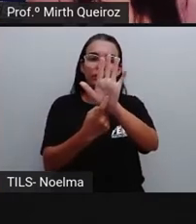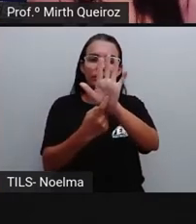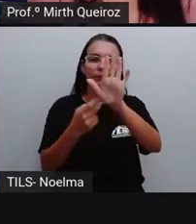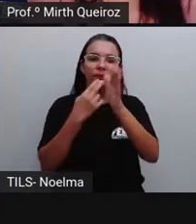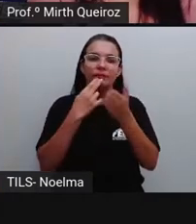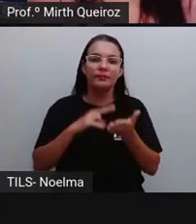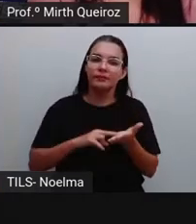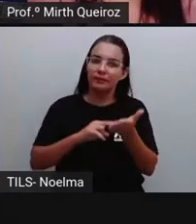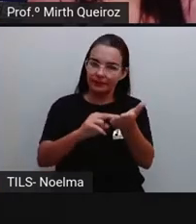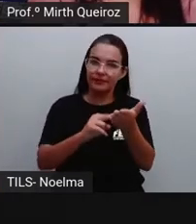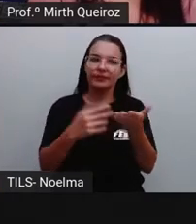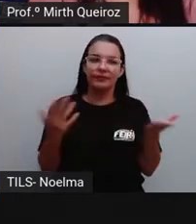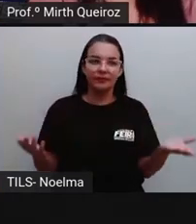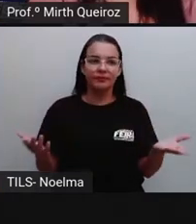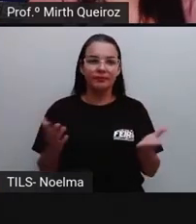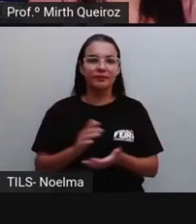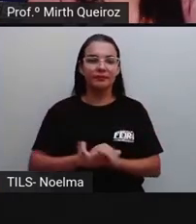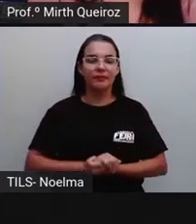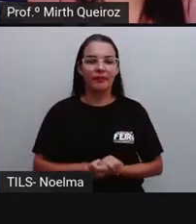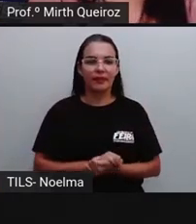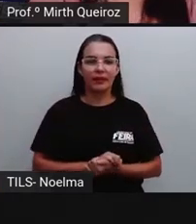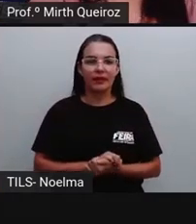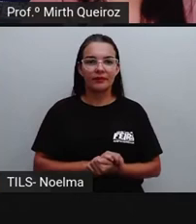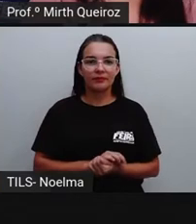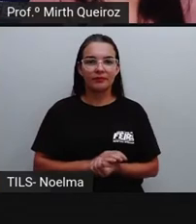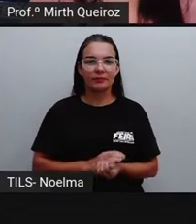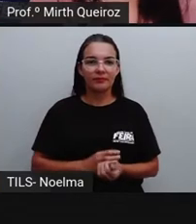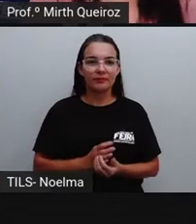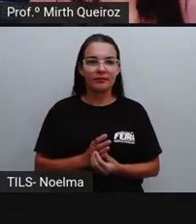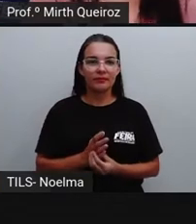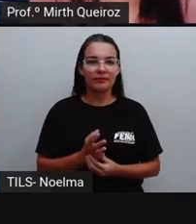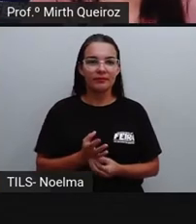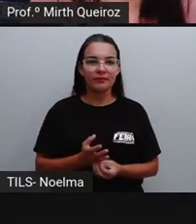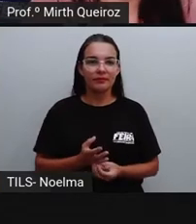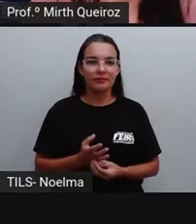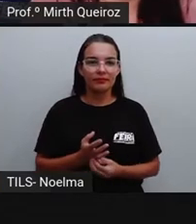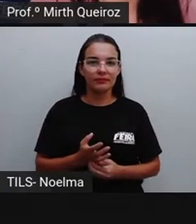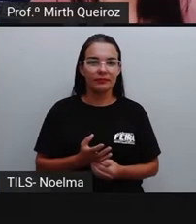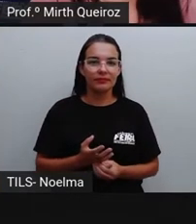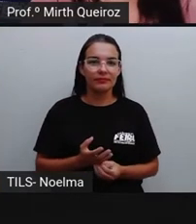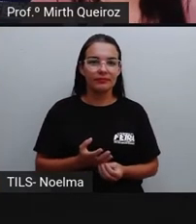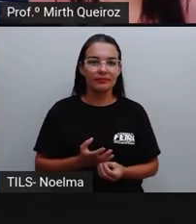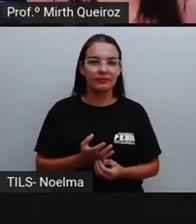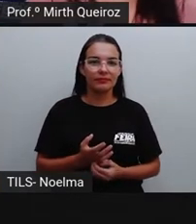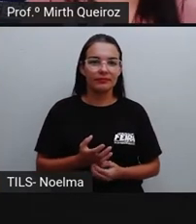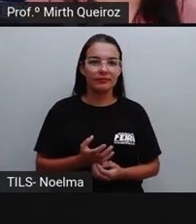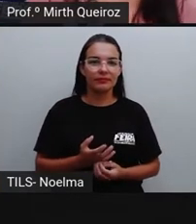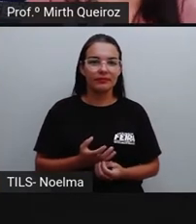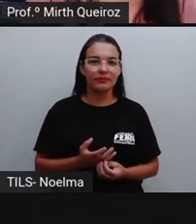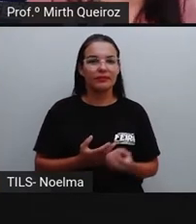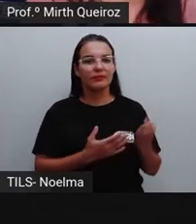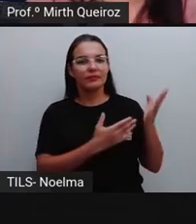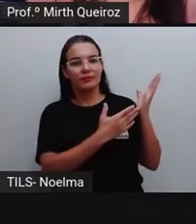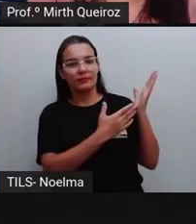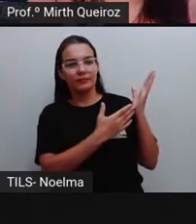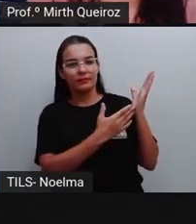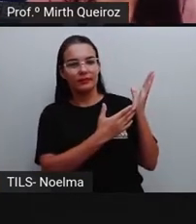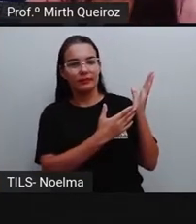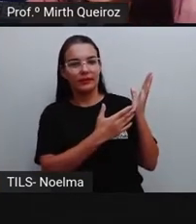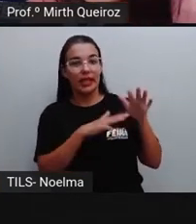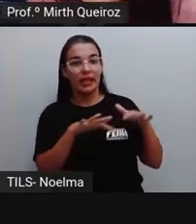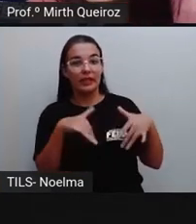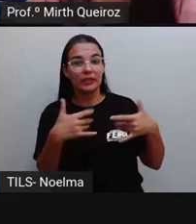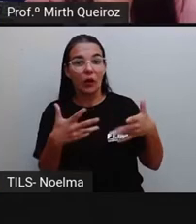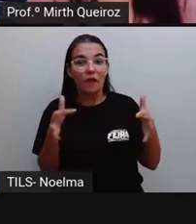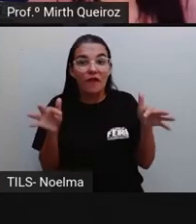fez ele escrever tal epístola, né? Ou seja, o que o fez escrever aquela carta. E há o